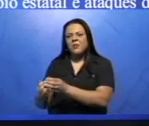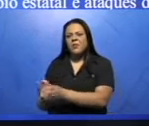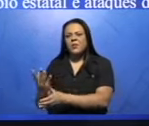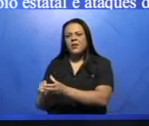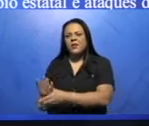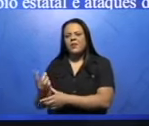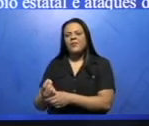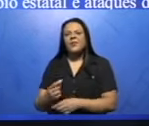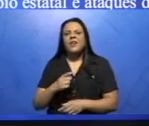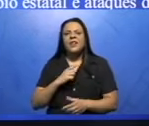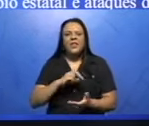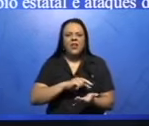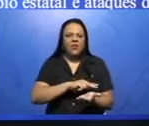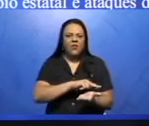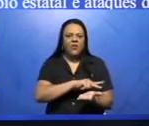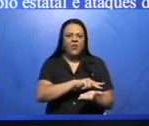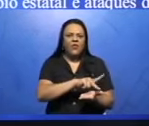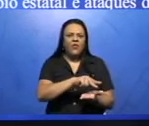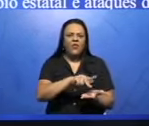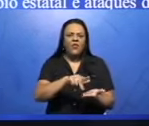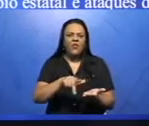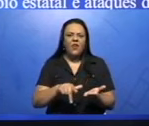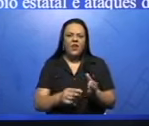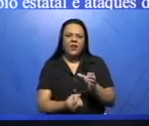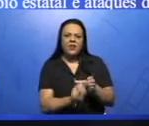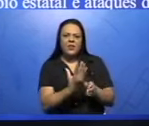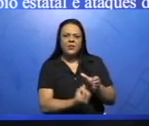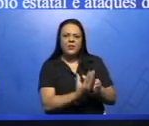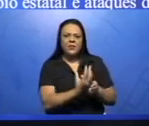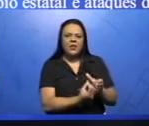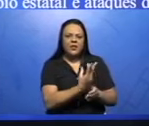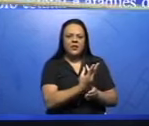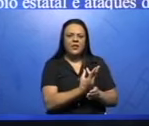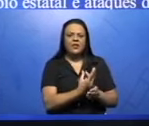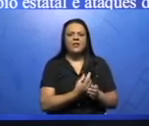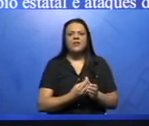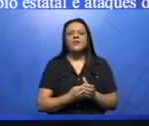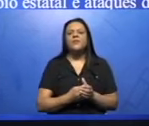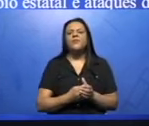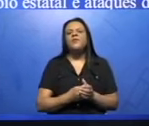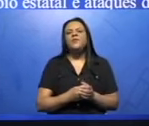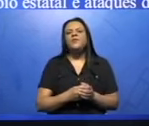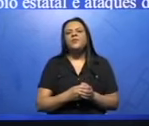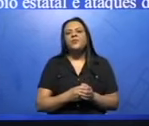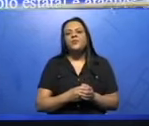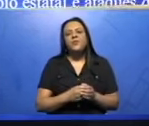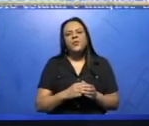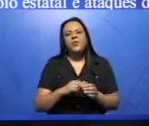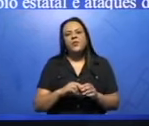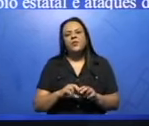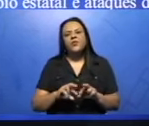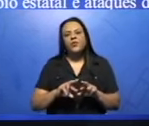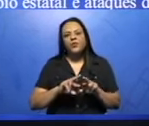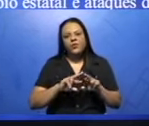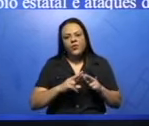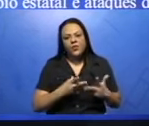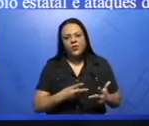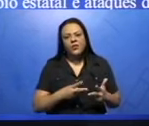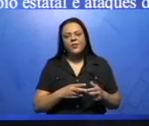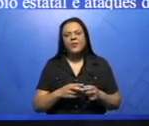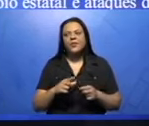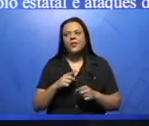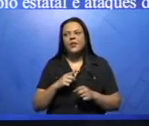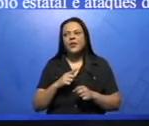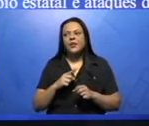variedade maior de produções, planta-se diversos tipos de vegetais. Nós temos